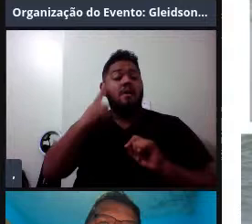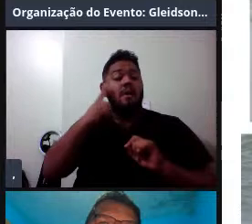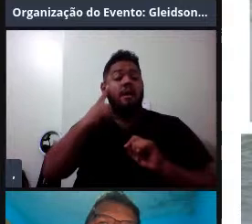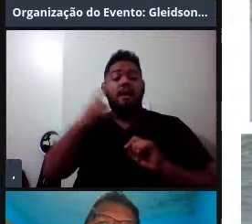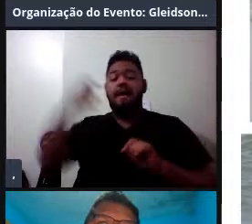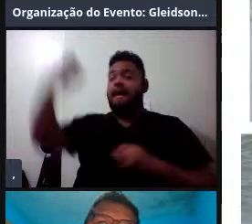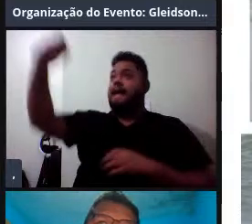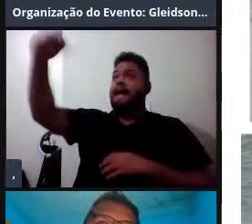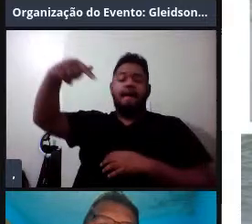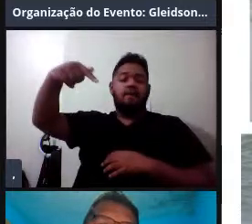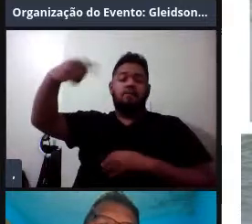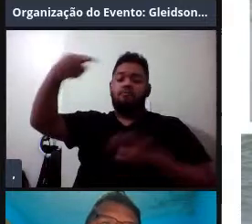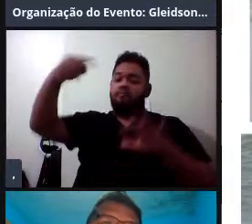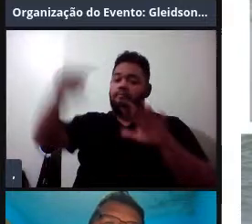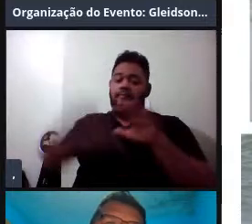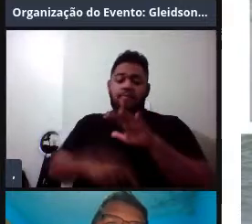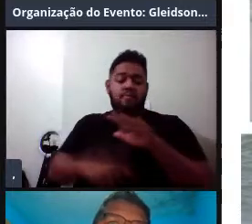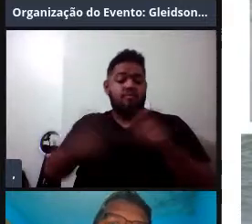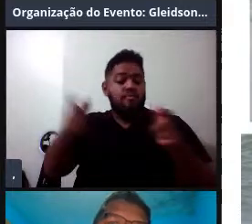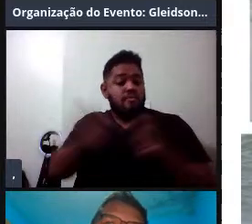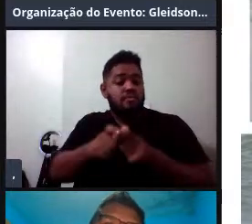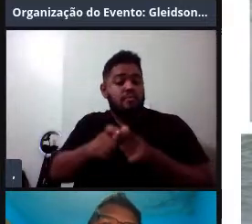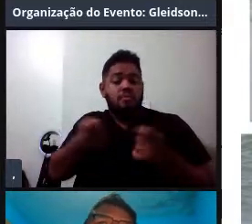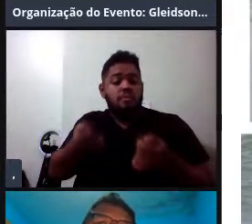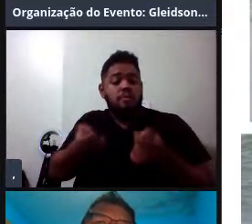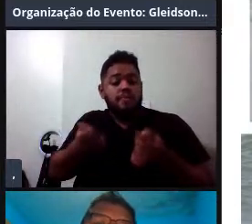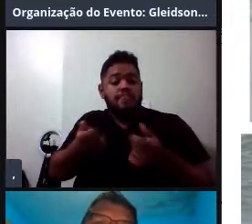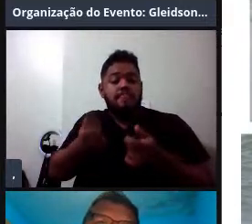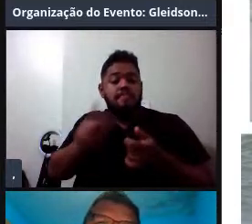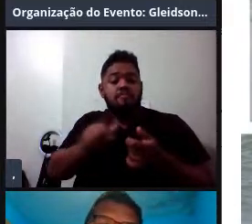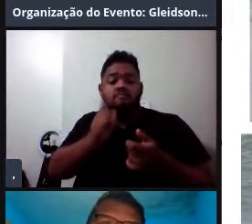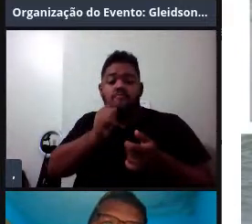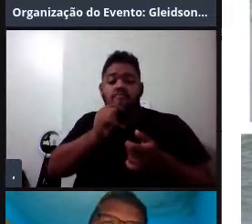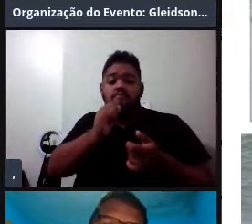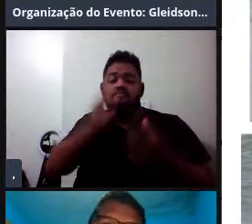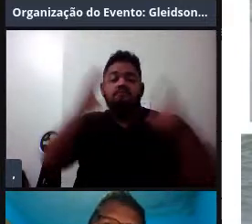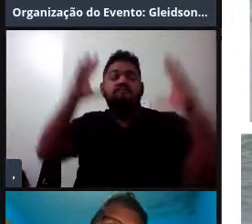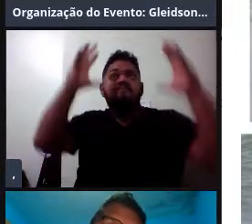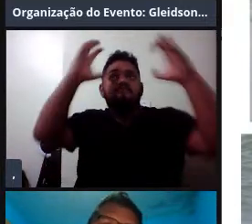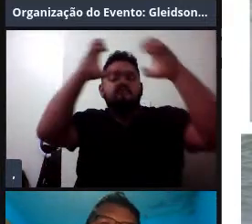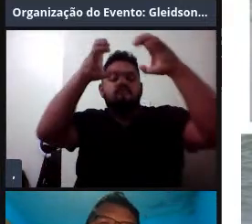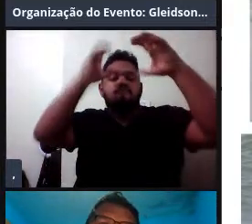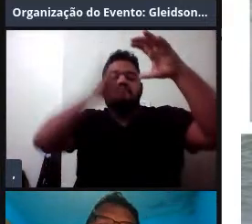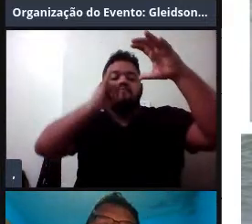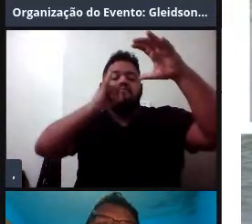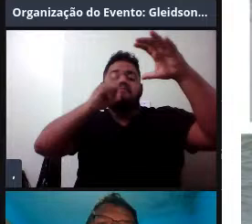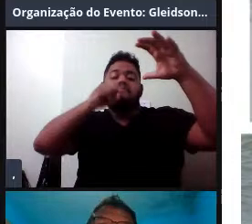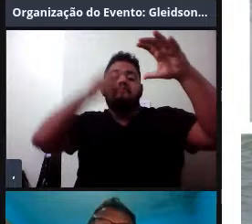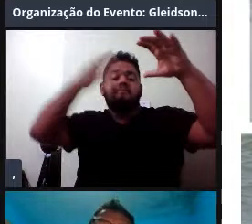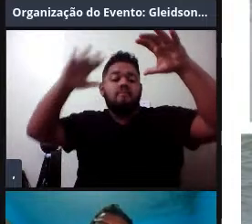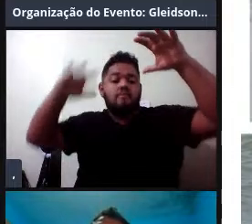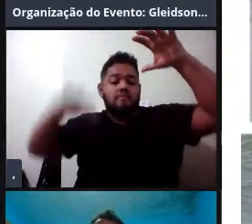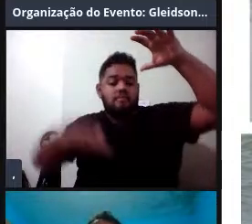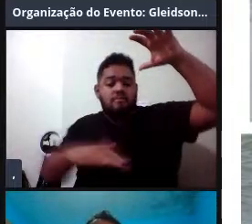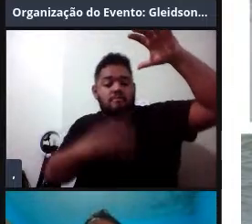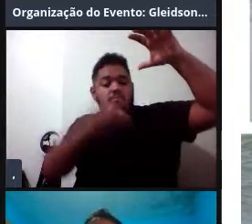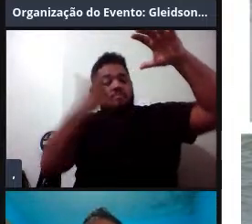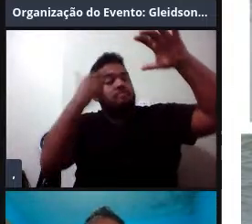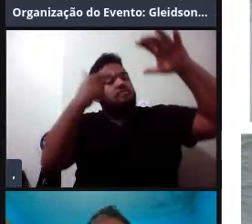Na maioria dos ambientes aquáticos, a água é turva, ou então, quando você desce um pouquinho, né? Vai ter uma profundidade maior,